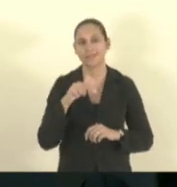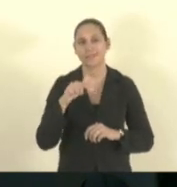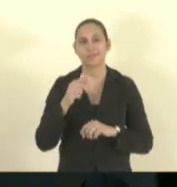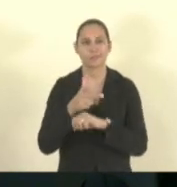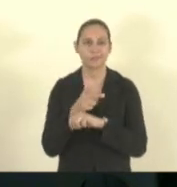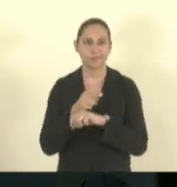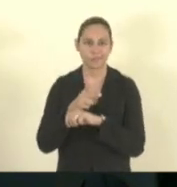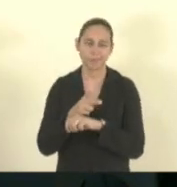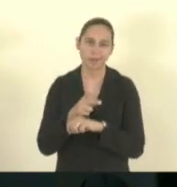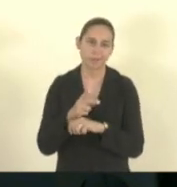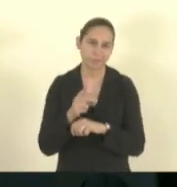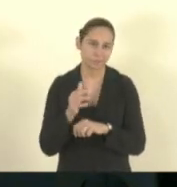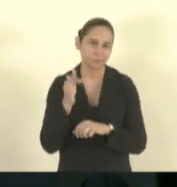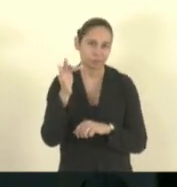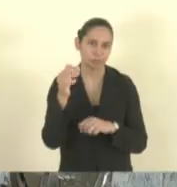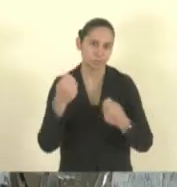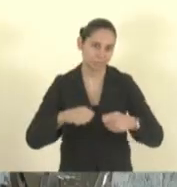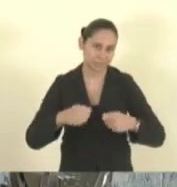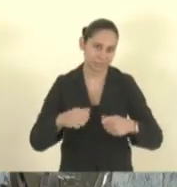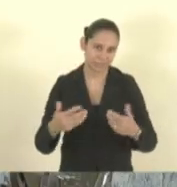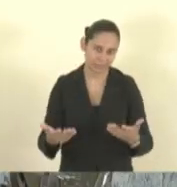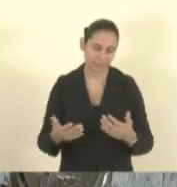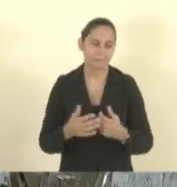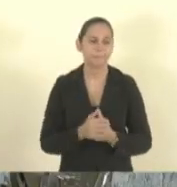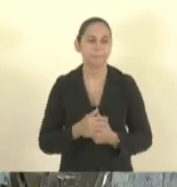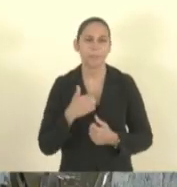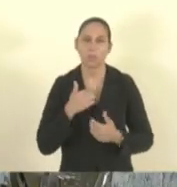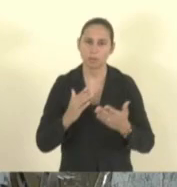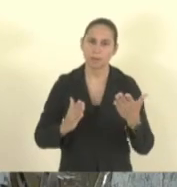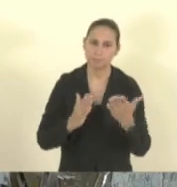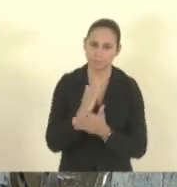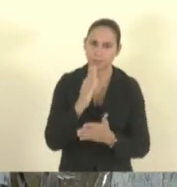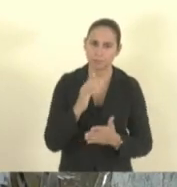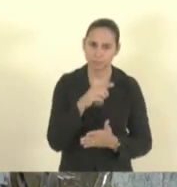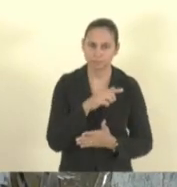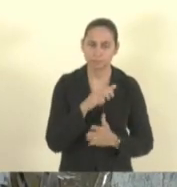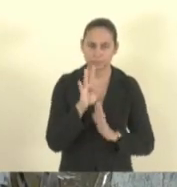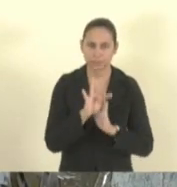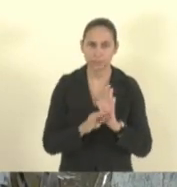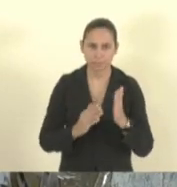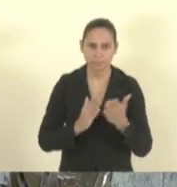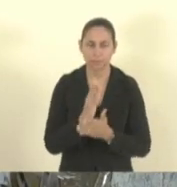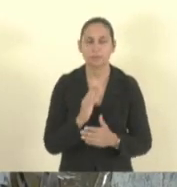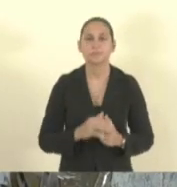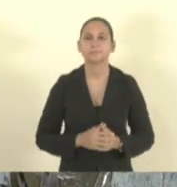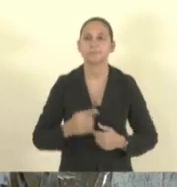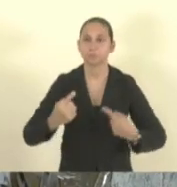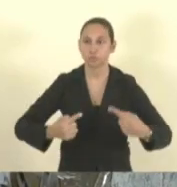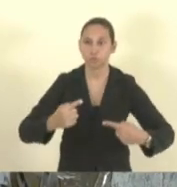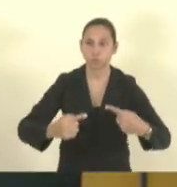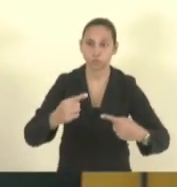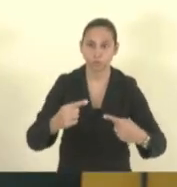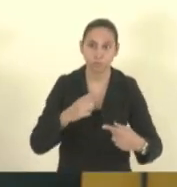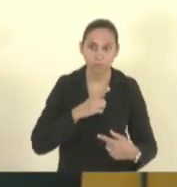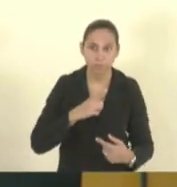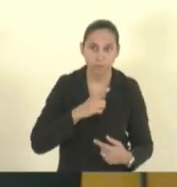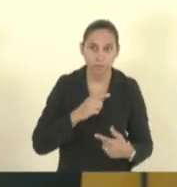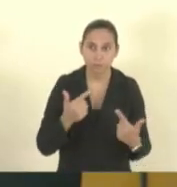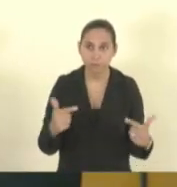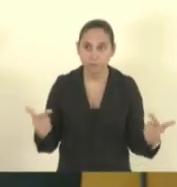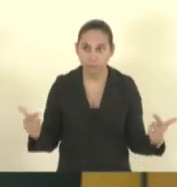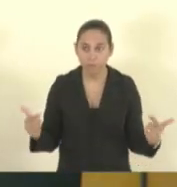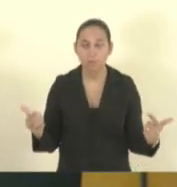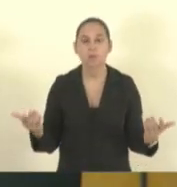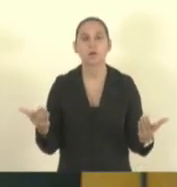eu vou dar pela aprovação também da matéria. Obrigado, deputado Gandini. Em discussão, não havendo quem queira